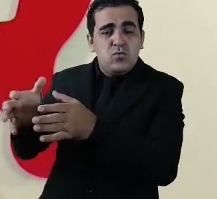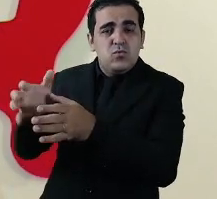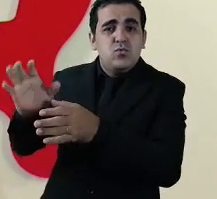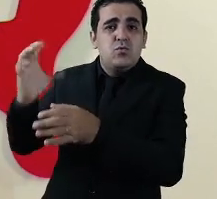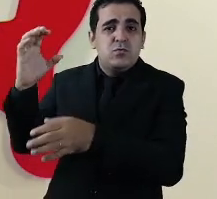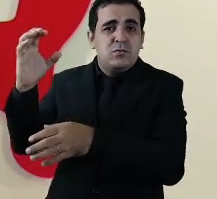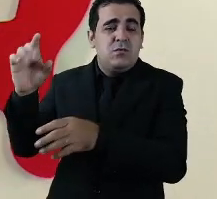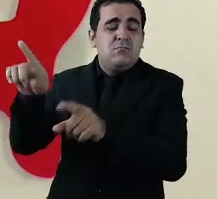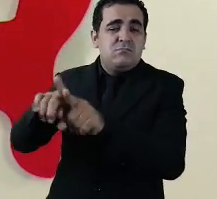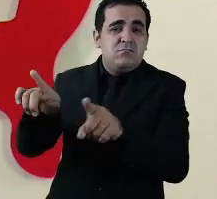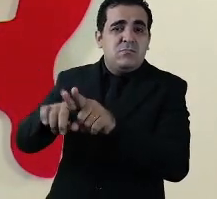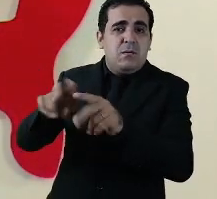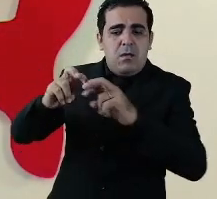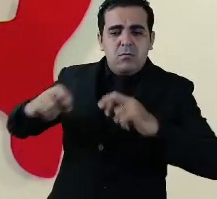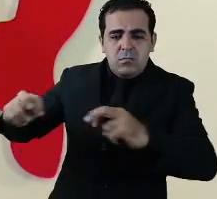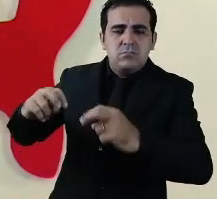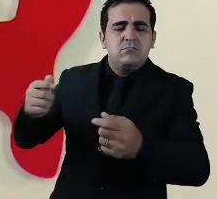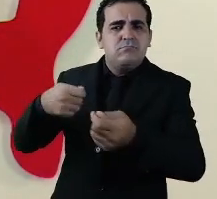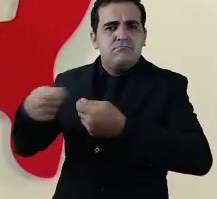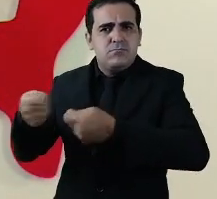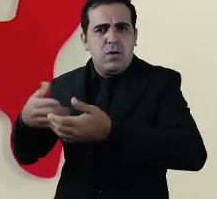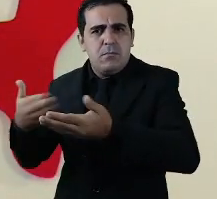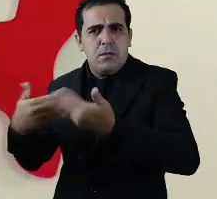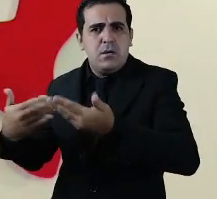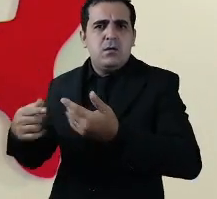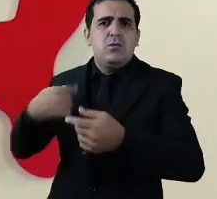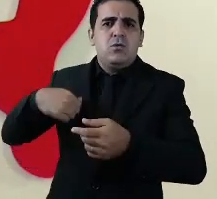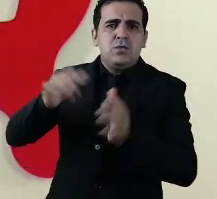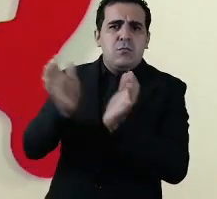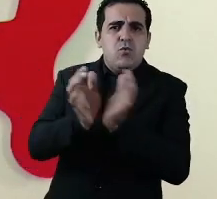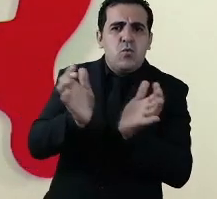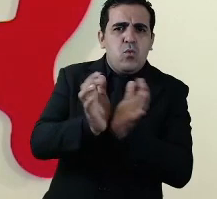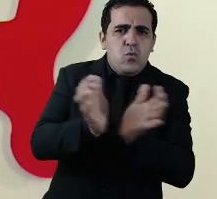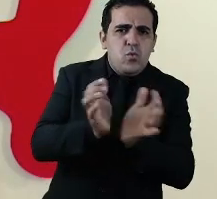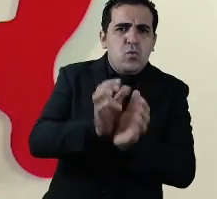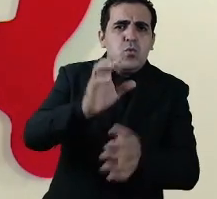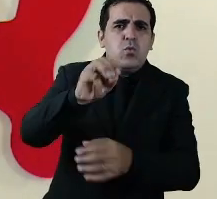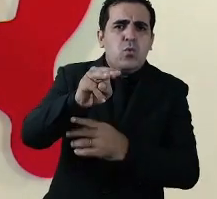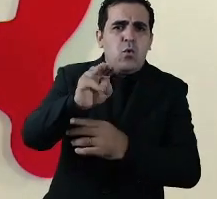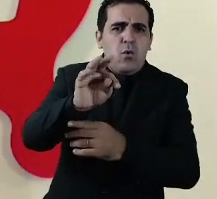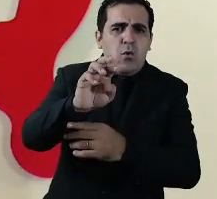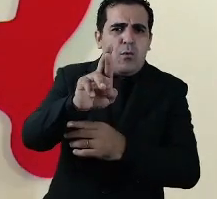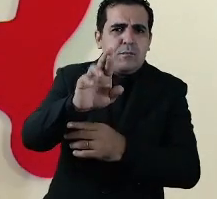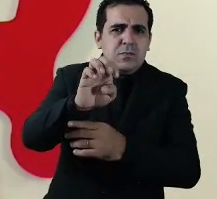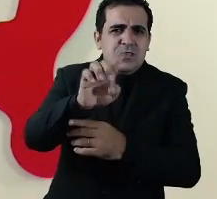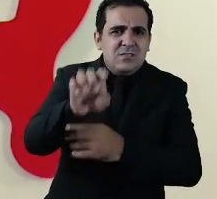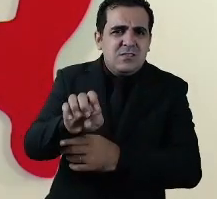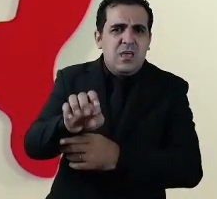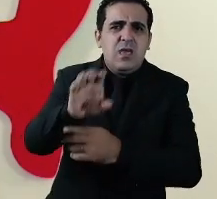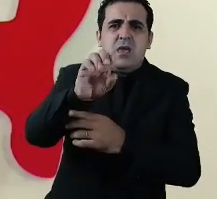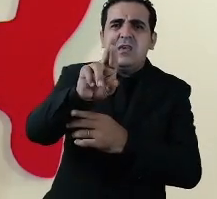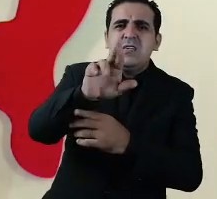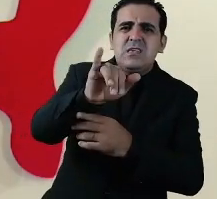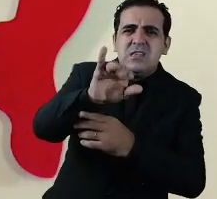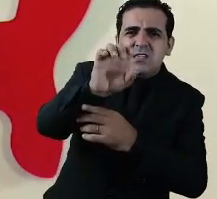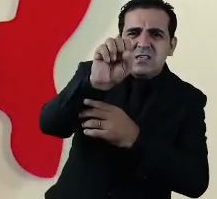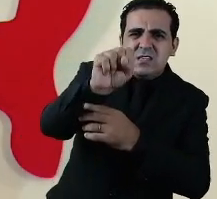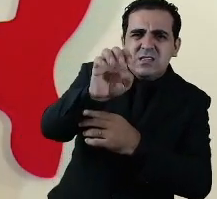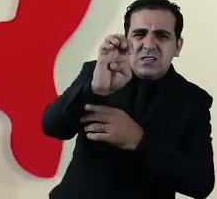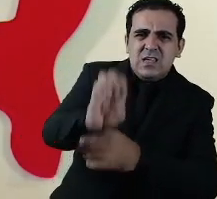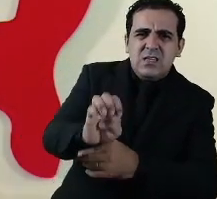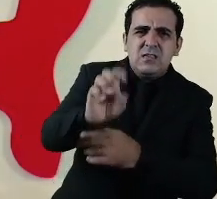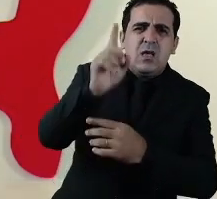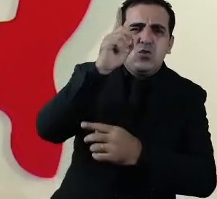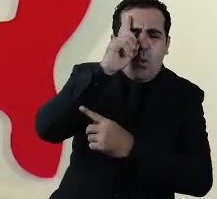por especialistas nós temos o comitê de crise na Secretaria do Estado da Saúde que se reúne